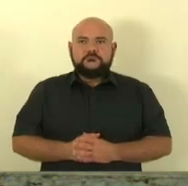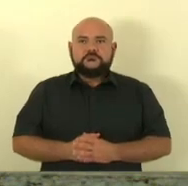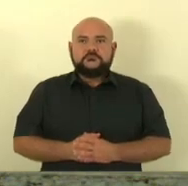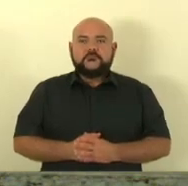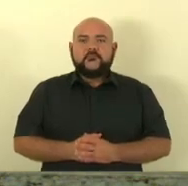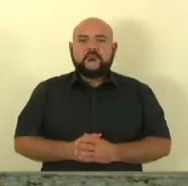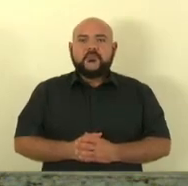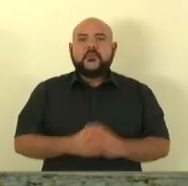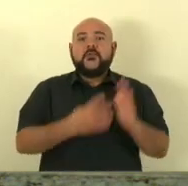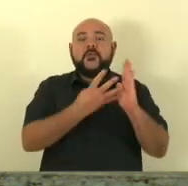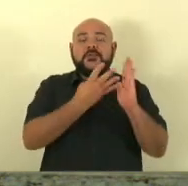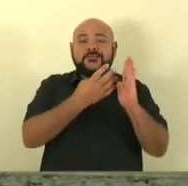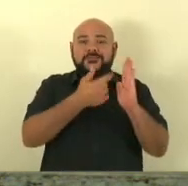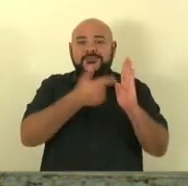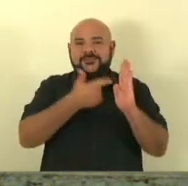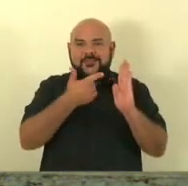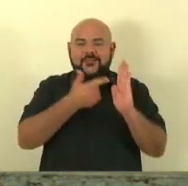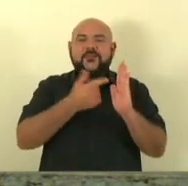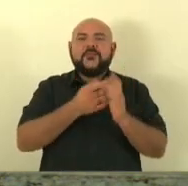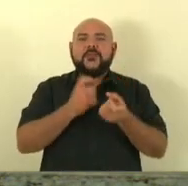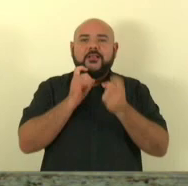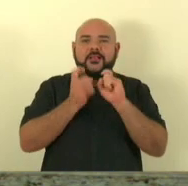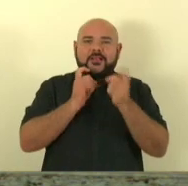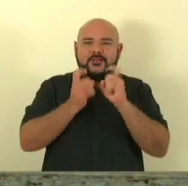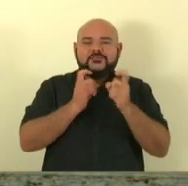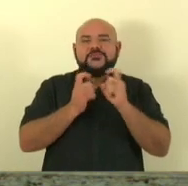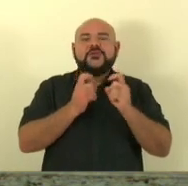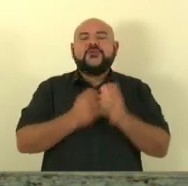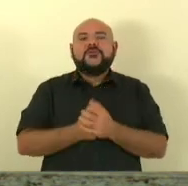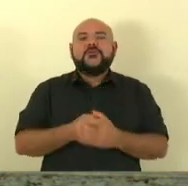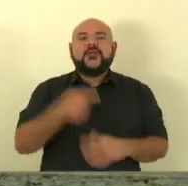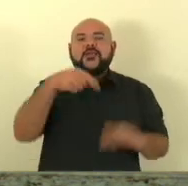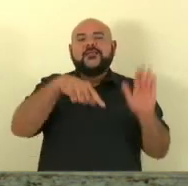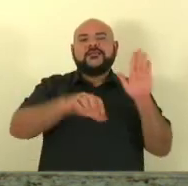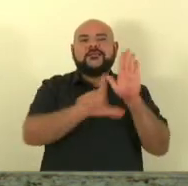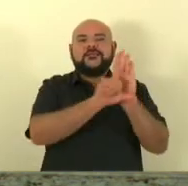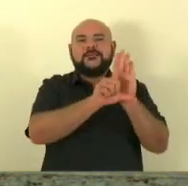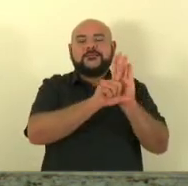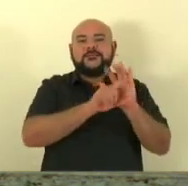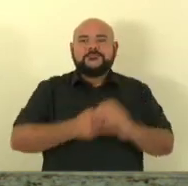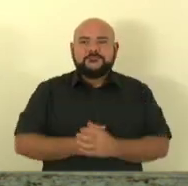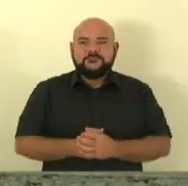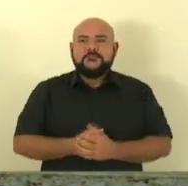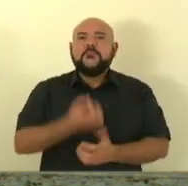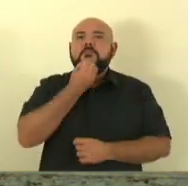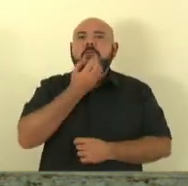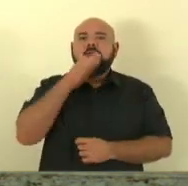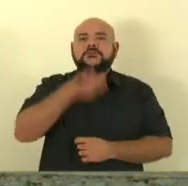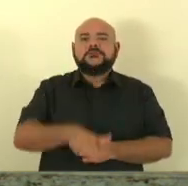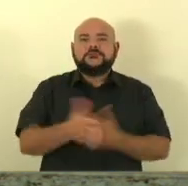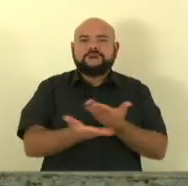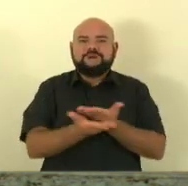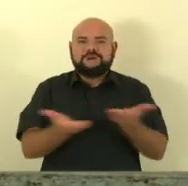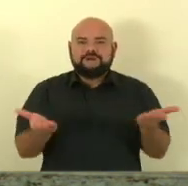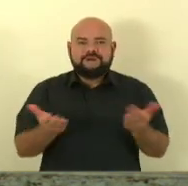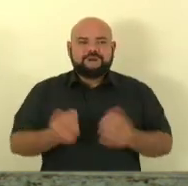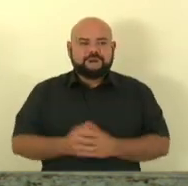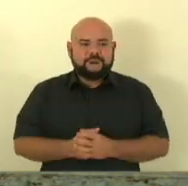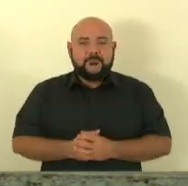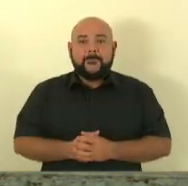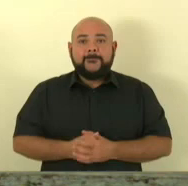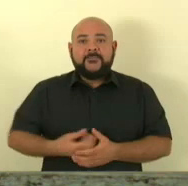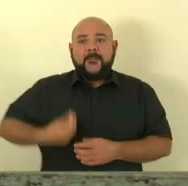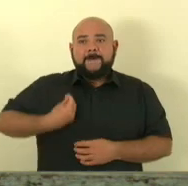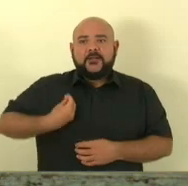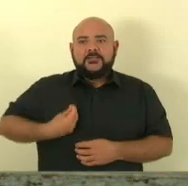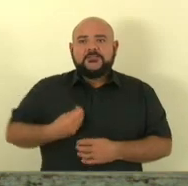42ª sessão ordinária da 20ª Legislatura. Boa tarde a todos. Havendo o coro,